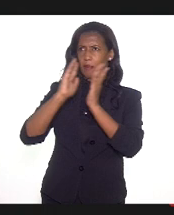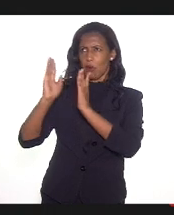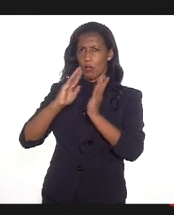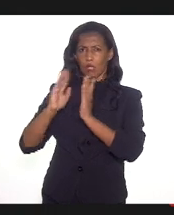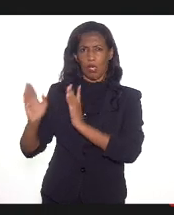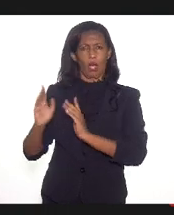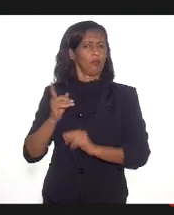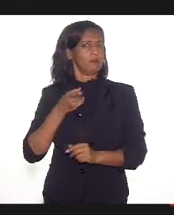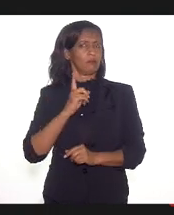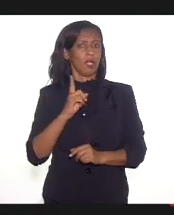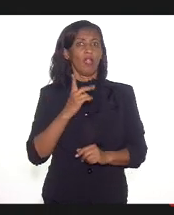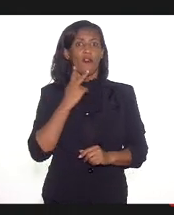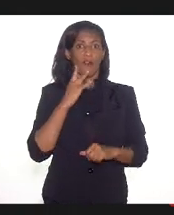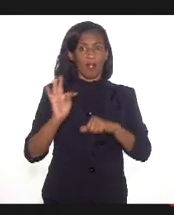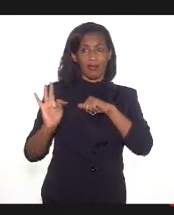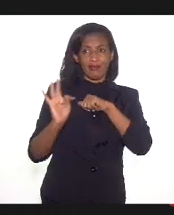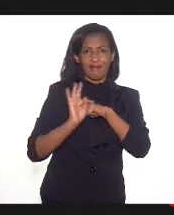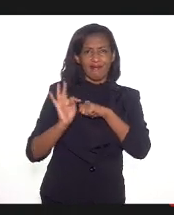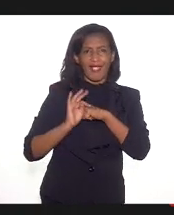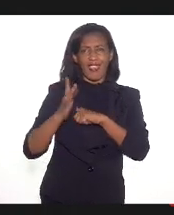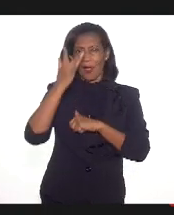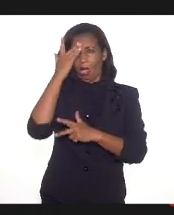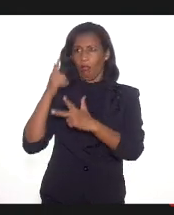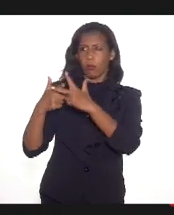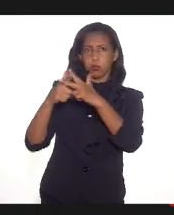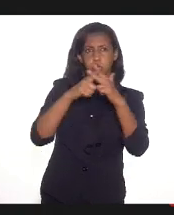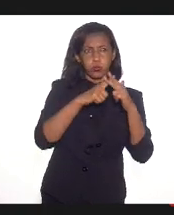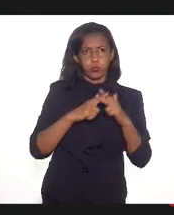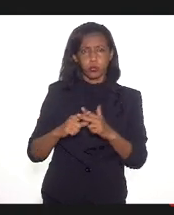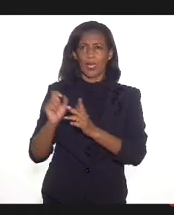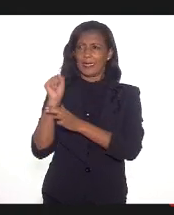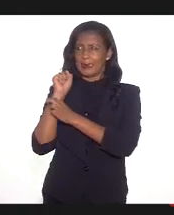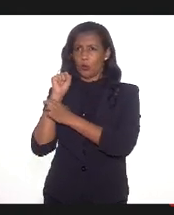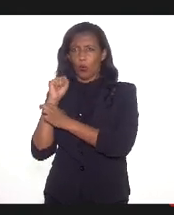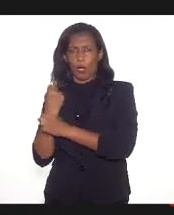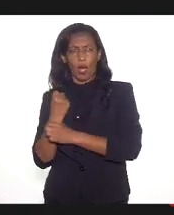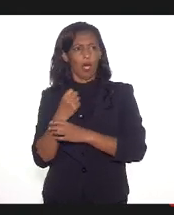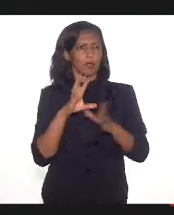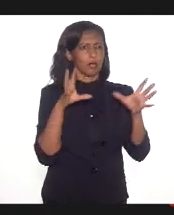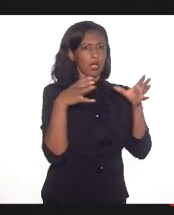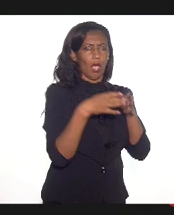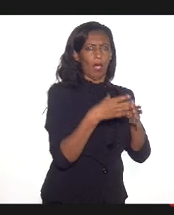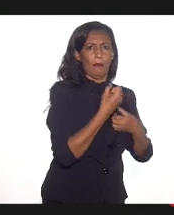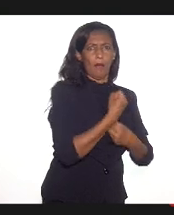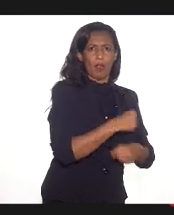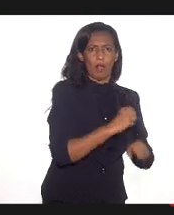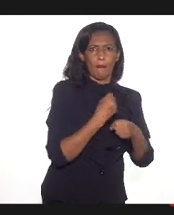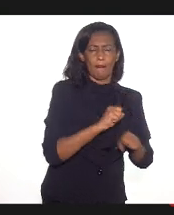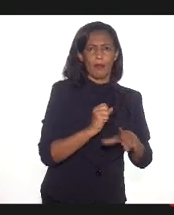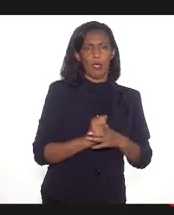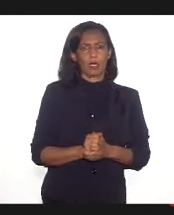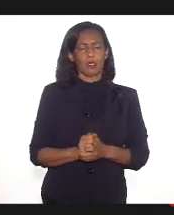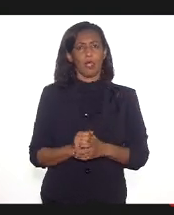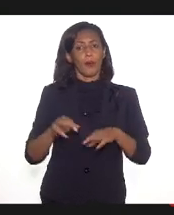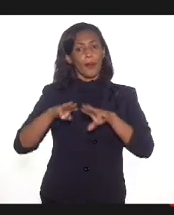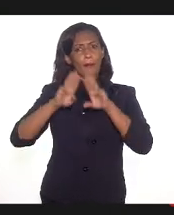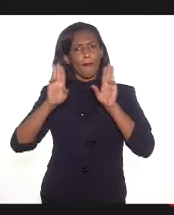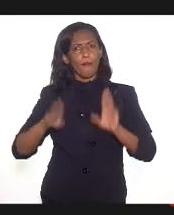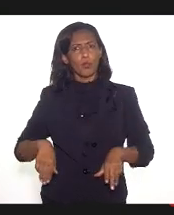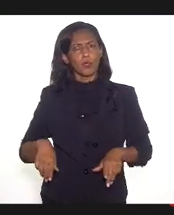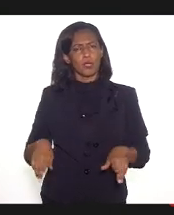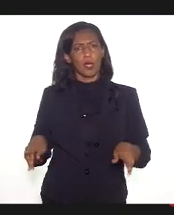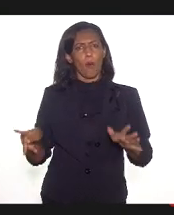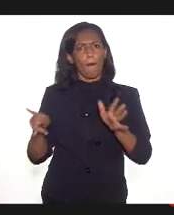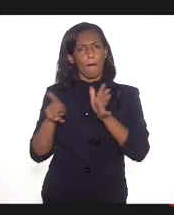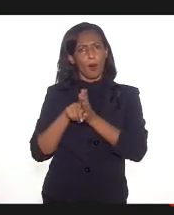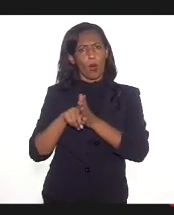mas eu falo dos técnicos de manutenção, dos seguranças, das equipes de limpeza, museus são equipamentos